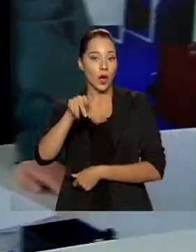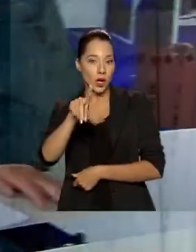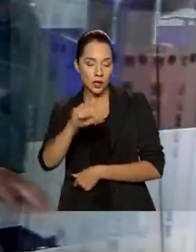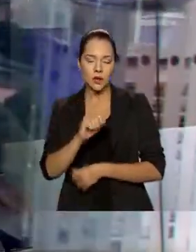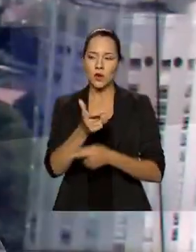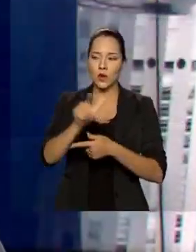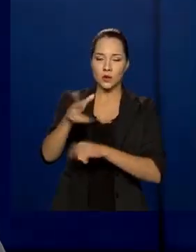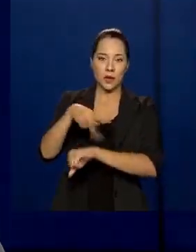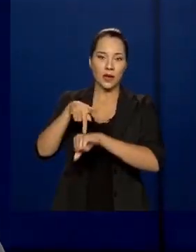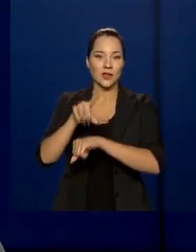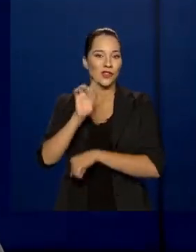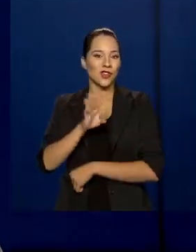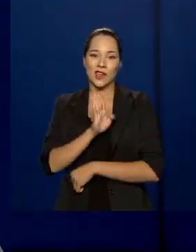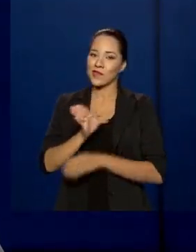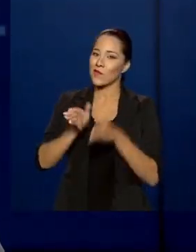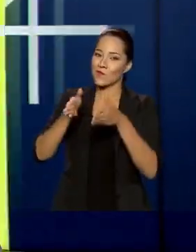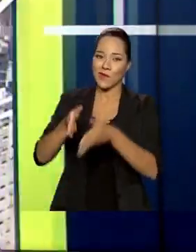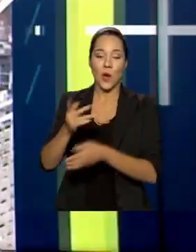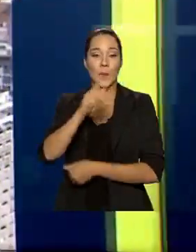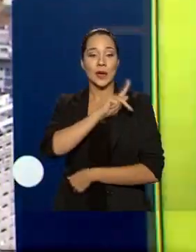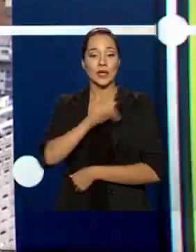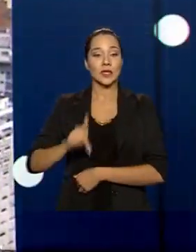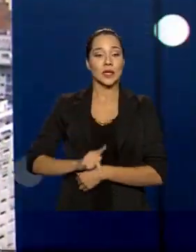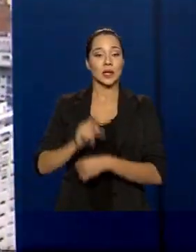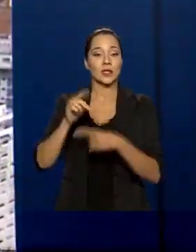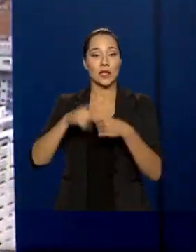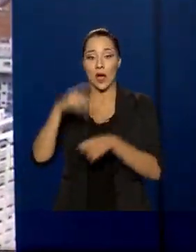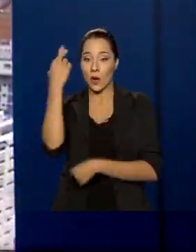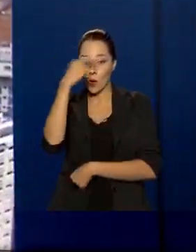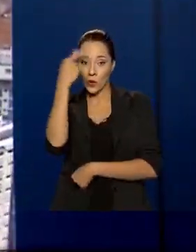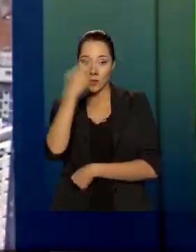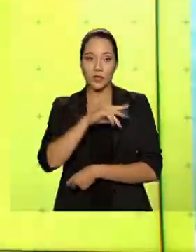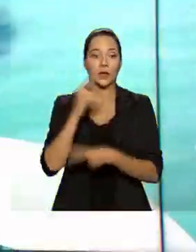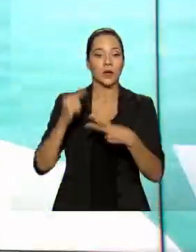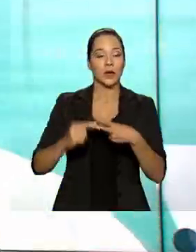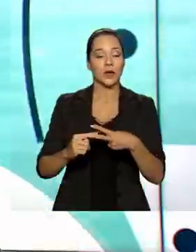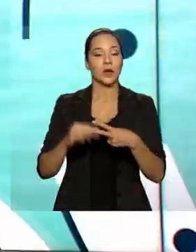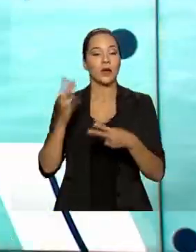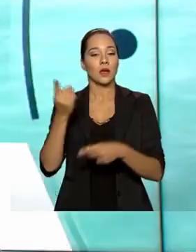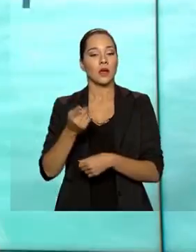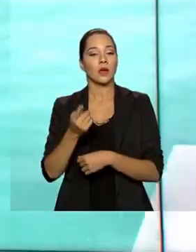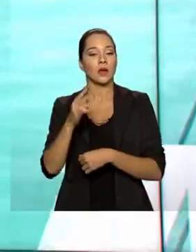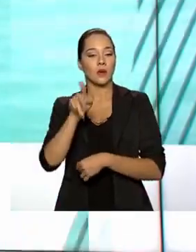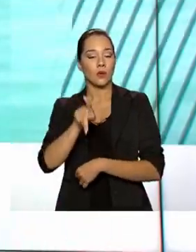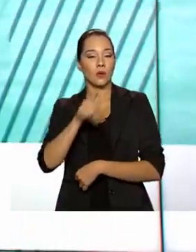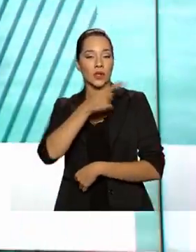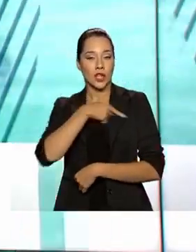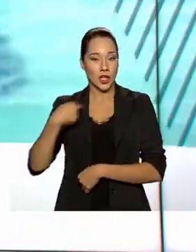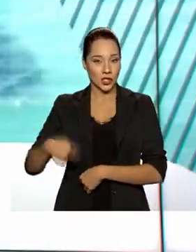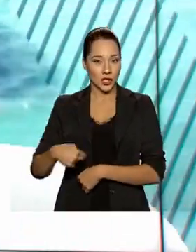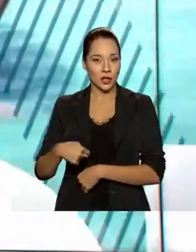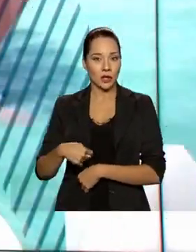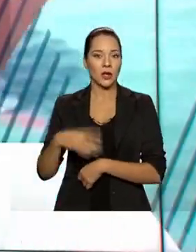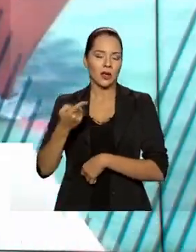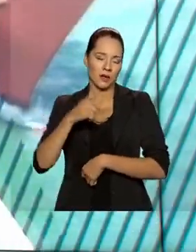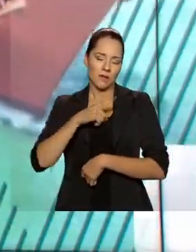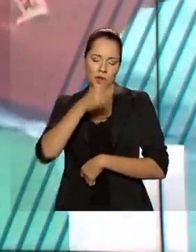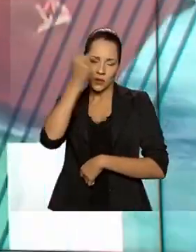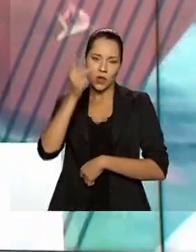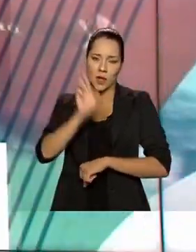Mas não compareceram os presidentes Vladimir Putin, da Rússia e Xi Jinping, da China, que enviaram